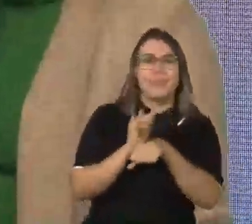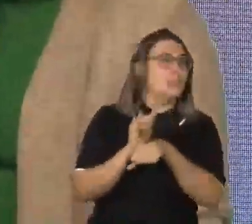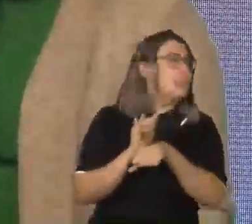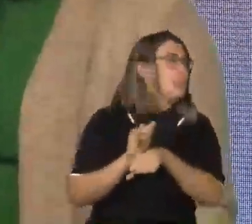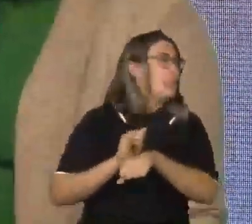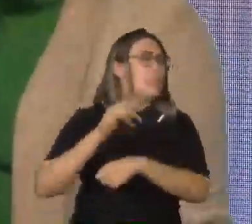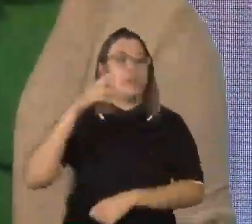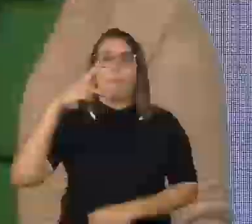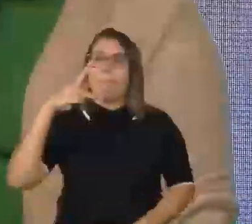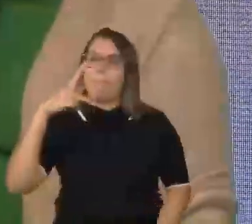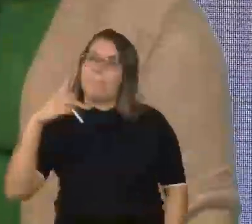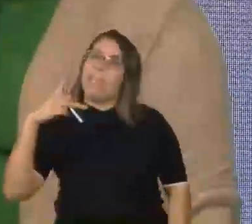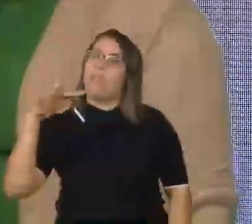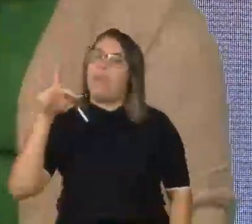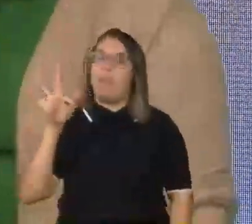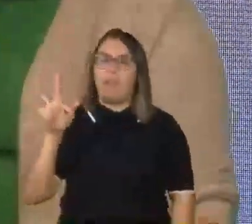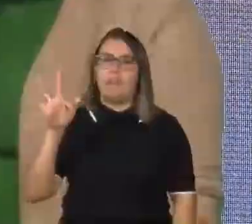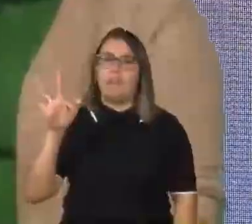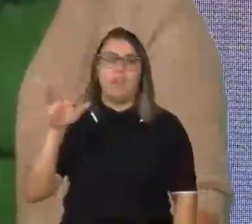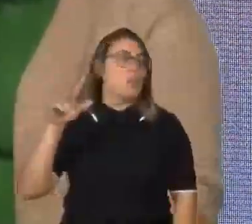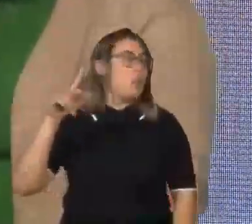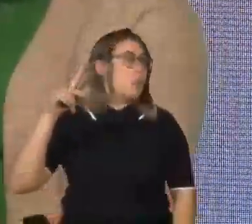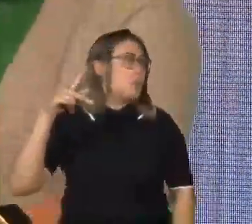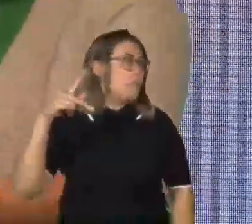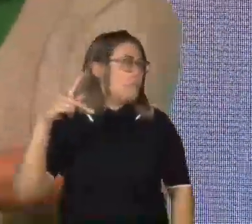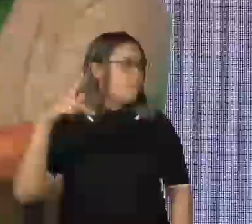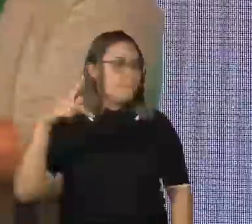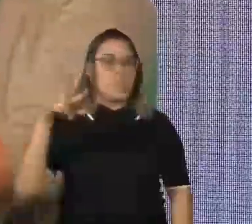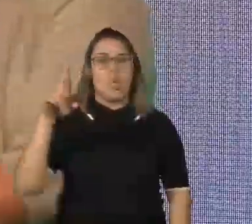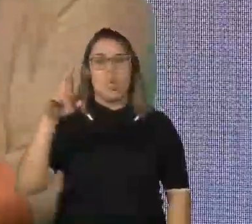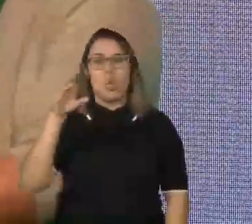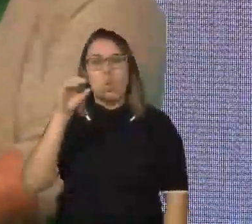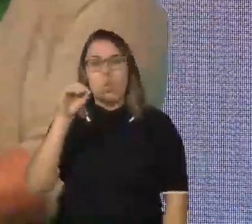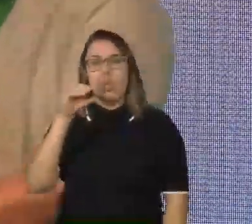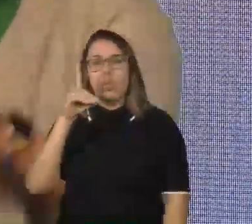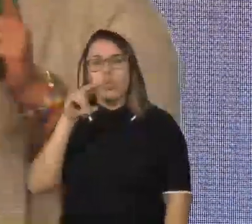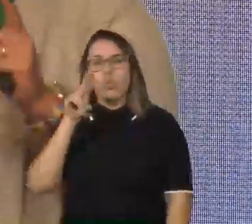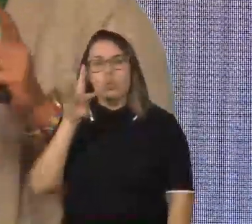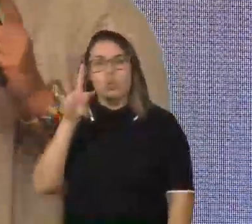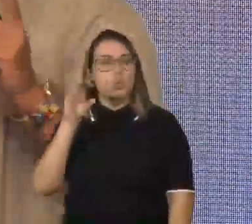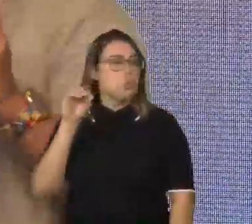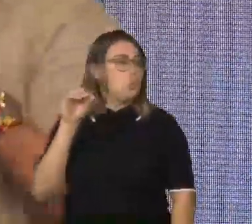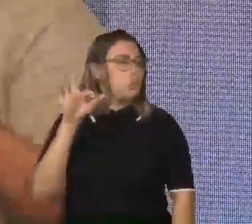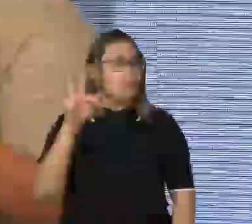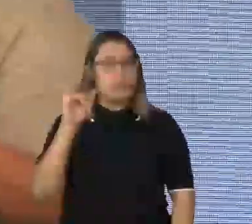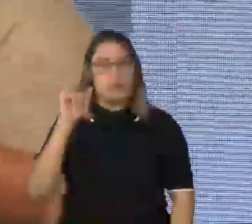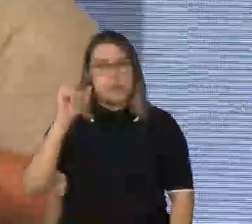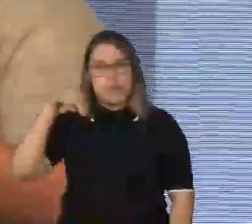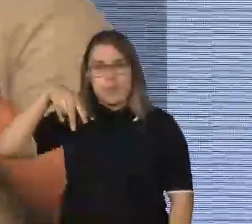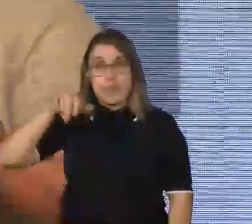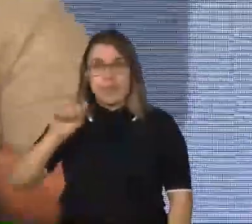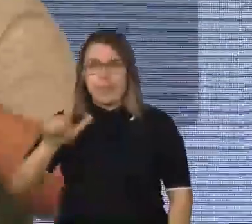produto final. L vezes E vezes PF. Vamos entender cada um desses